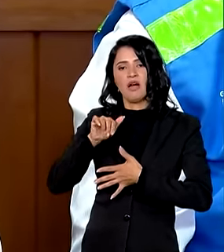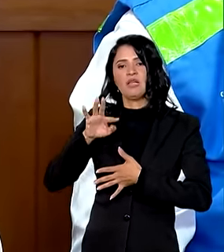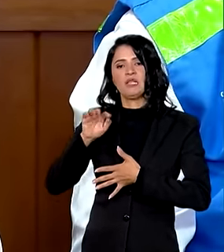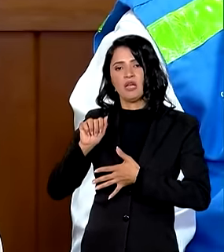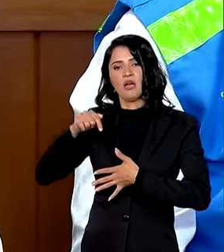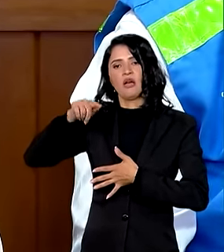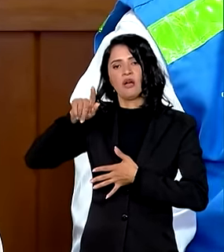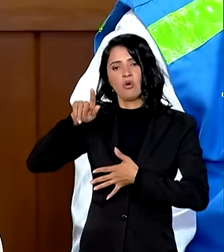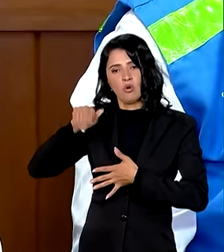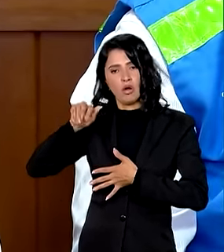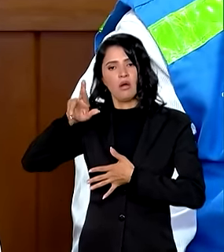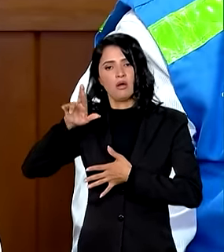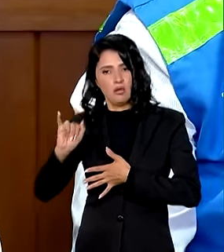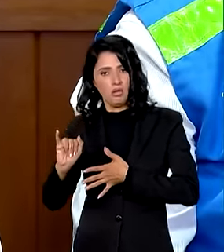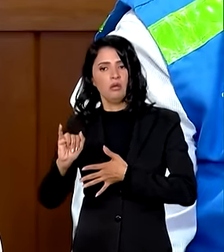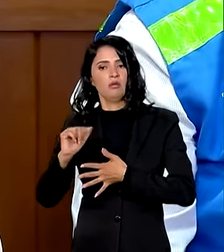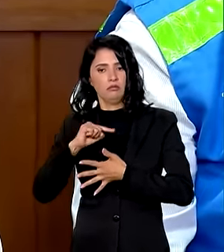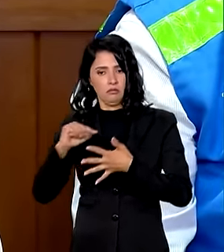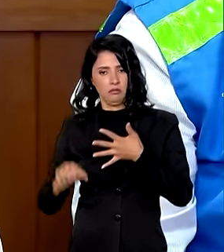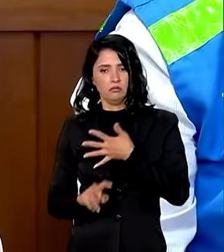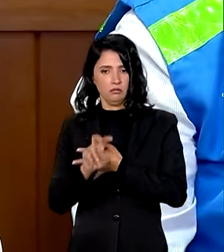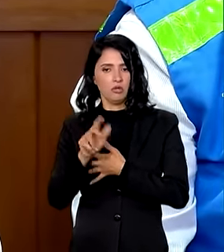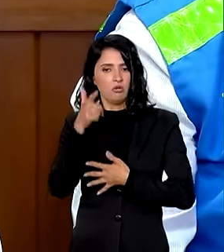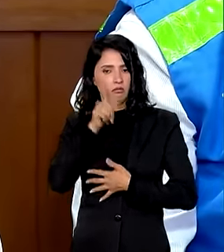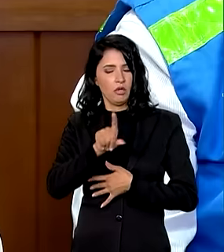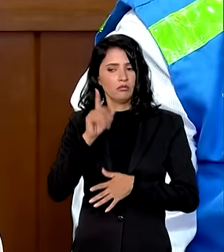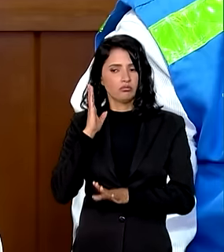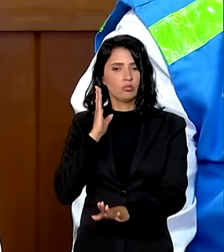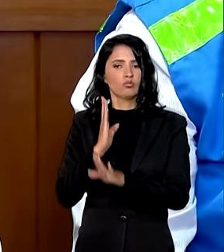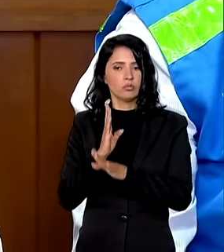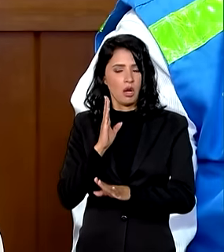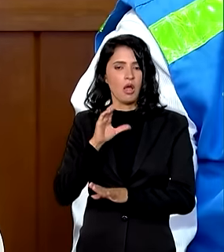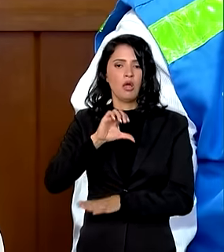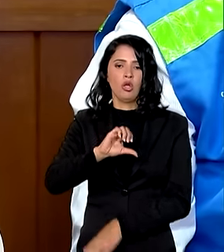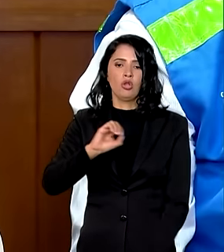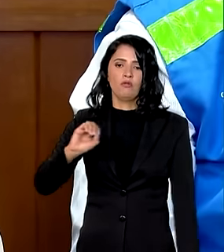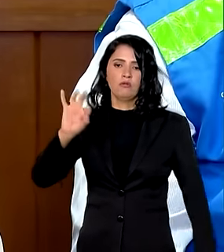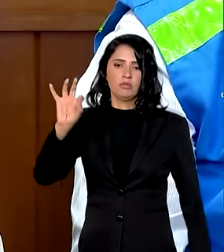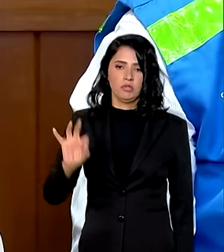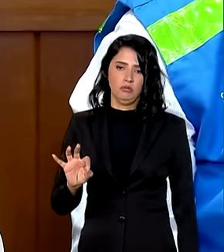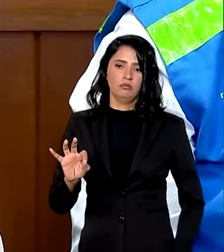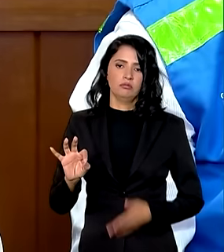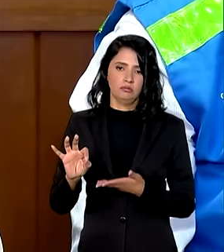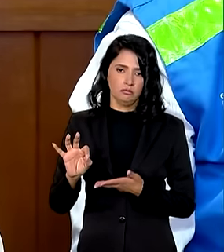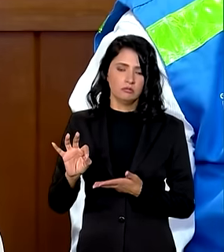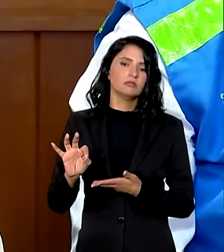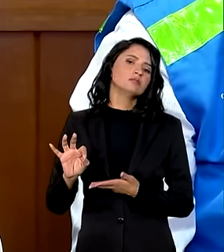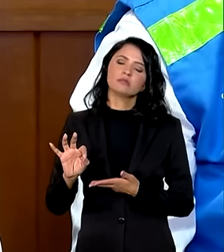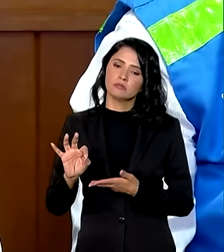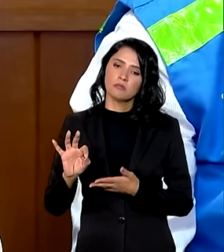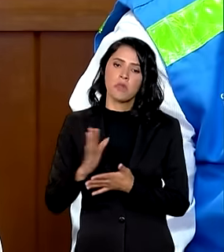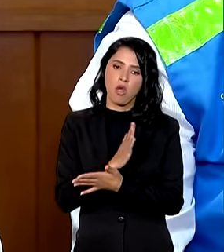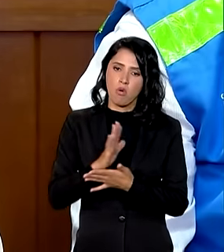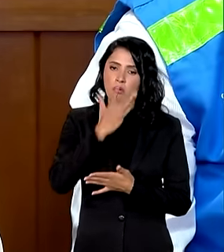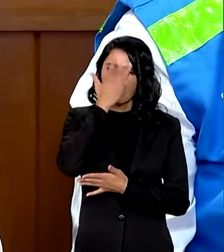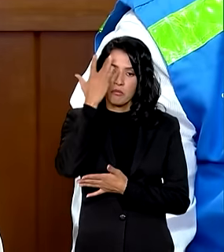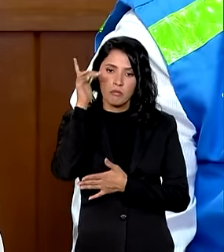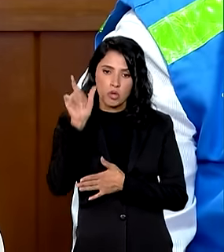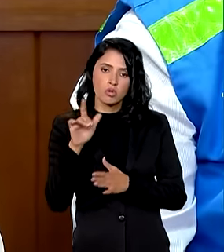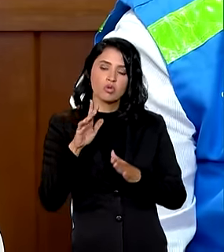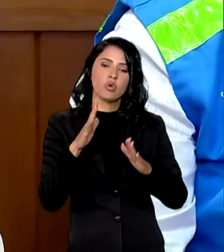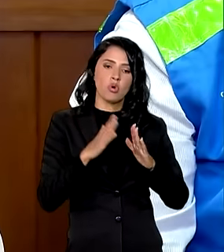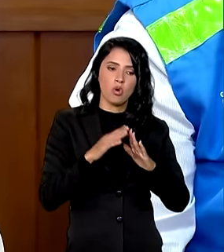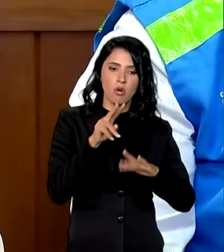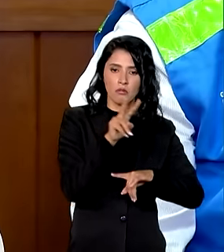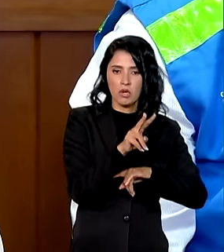nós vamos encontrar aí praticamente 90% nós temos algumas pessoas em abrigo também